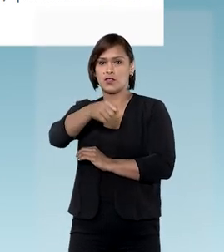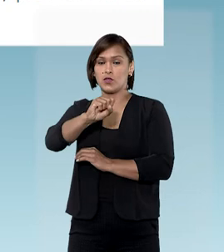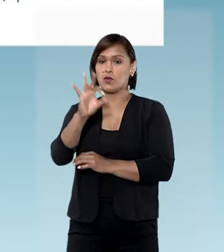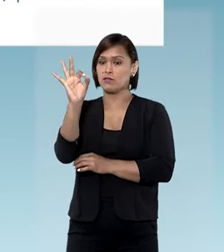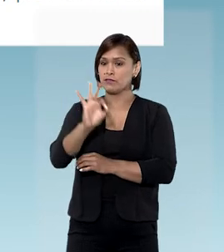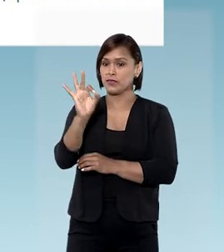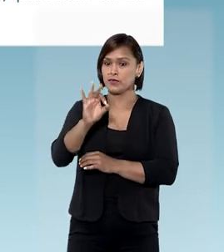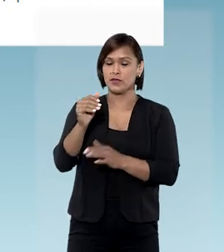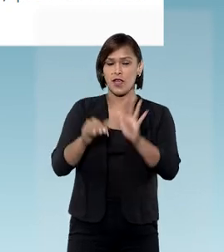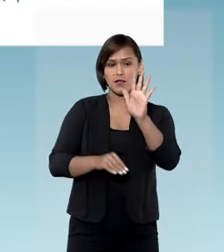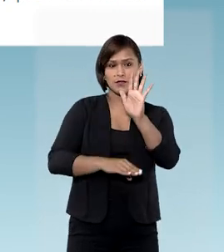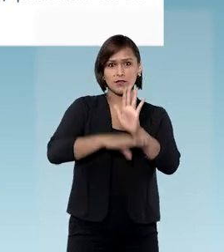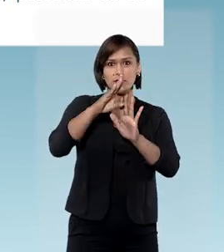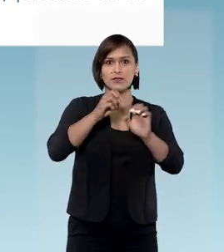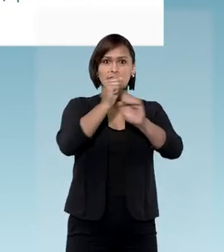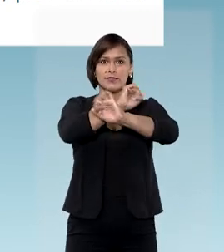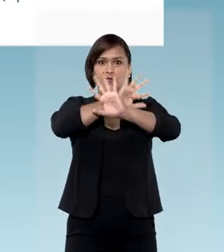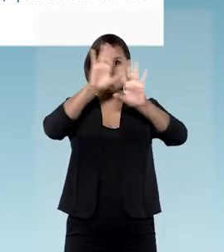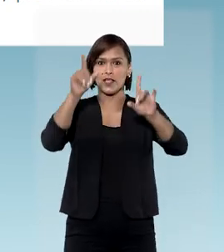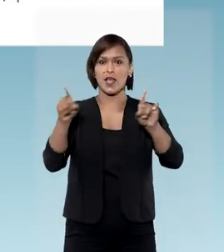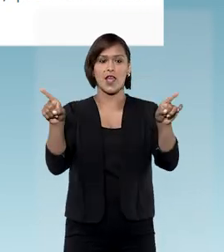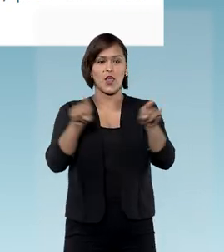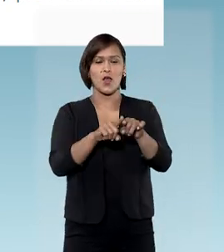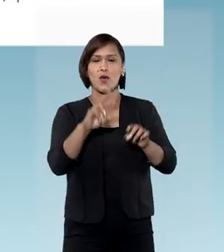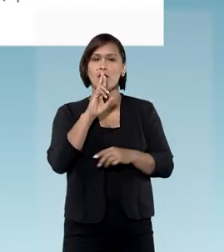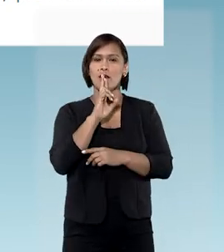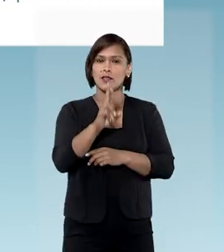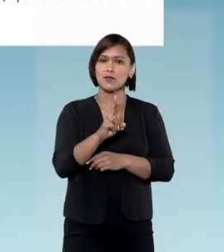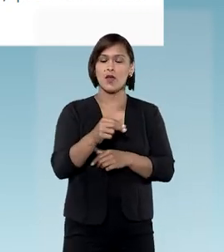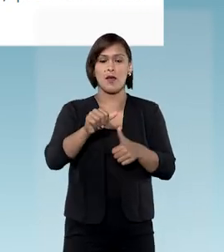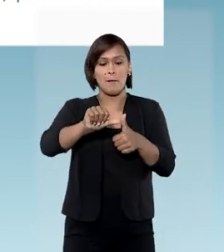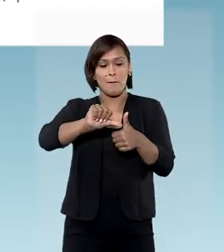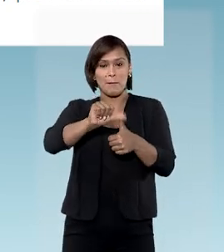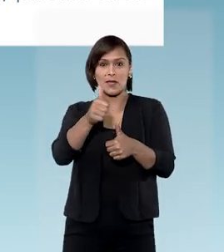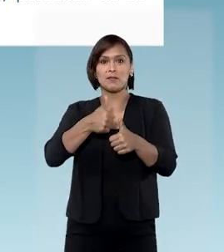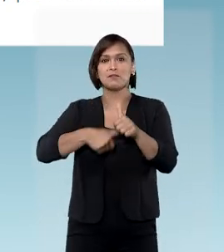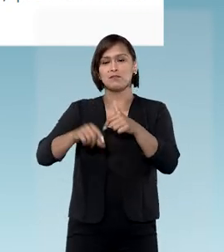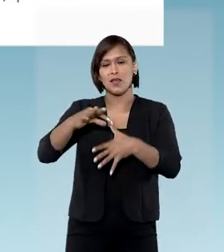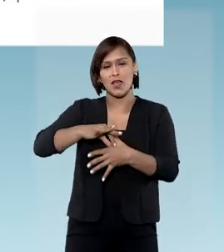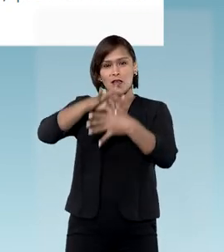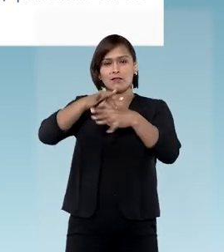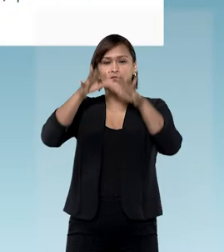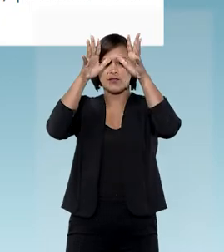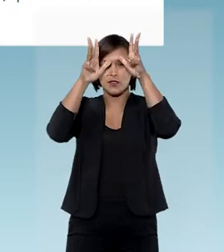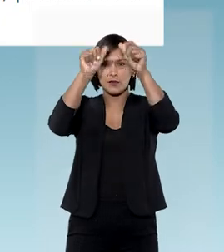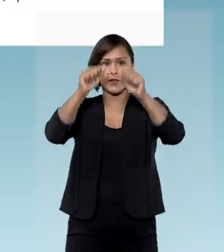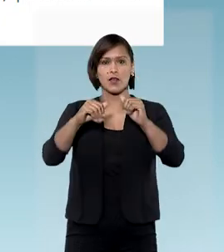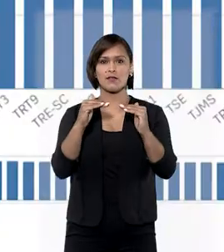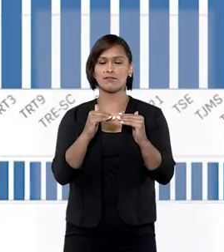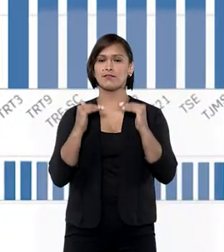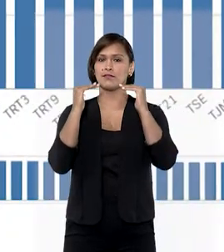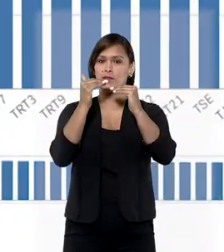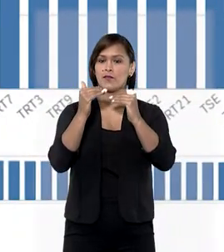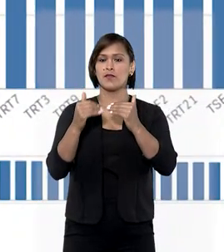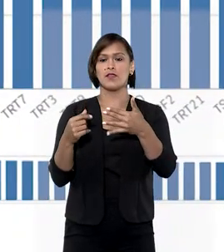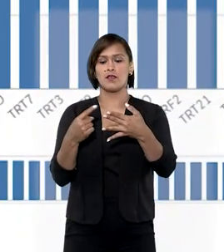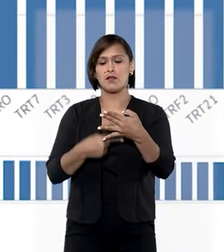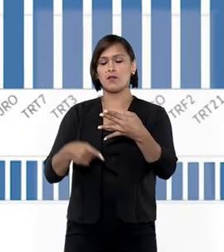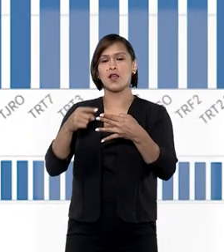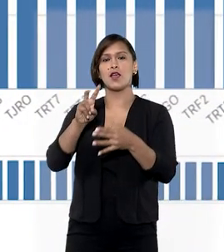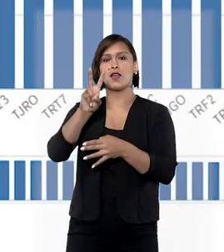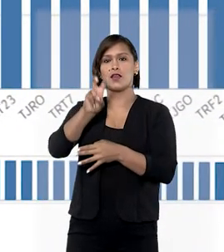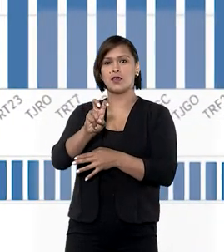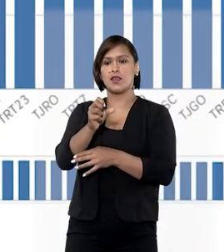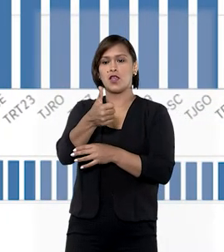% no ranking da transparência. E com esse resultado, está em primeiro lugar entre os tribunais superiores, passando da